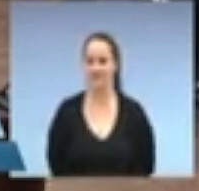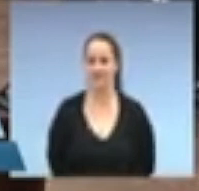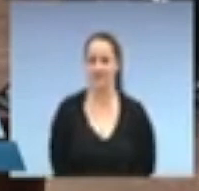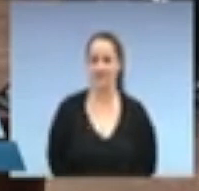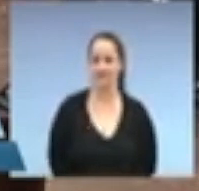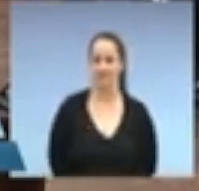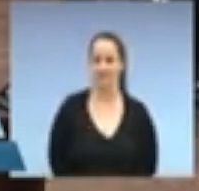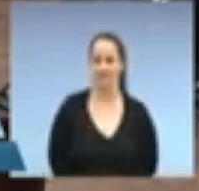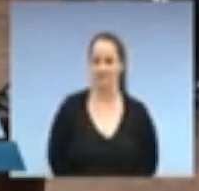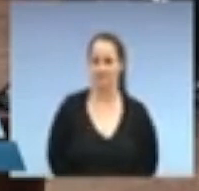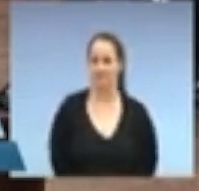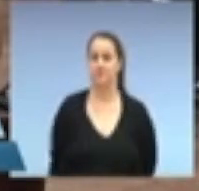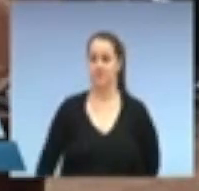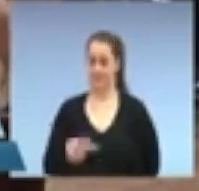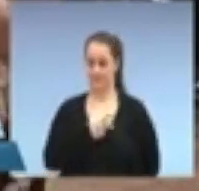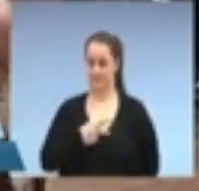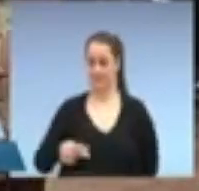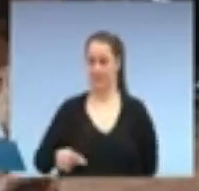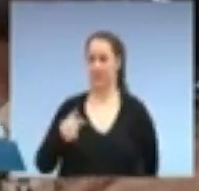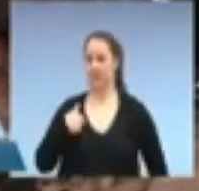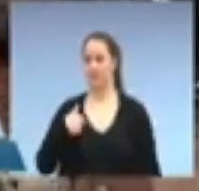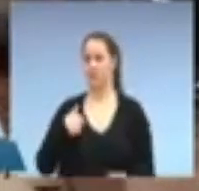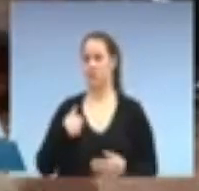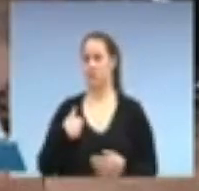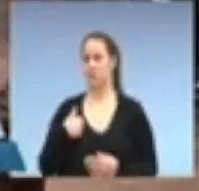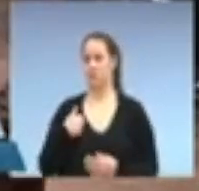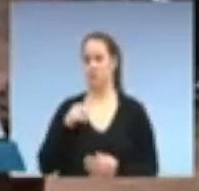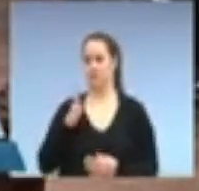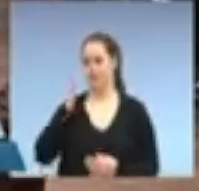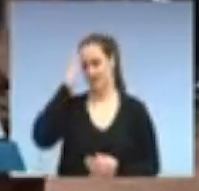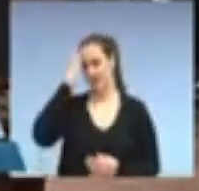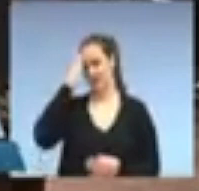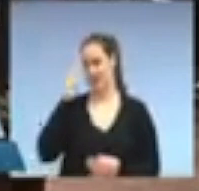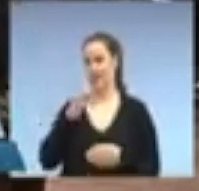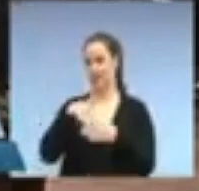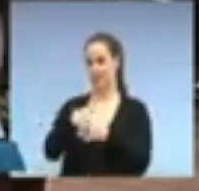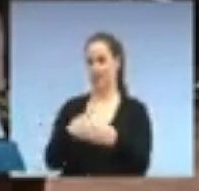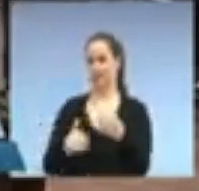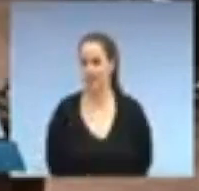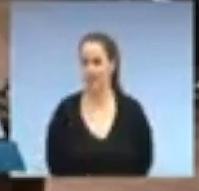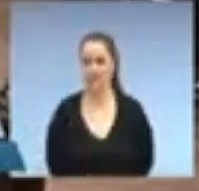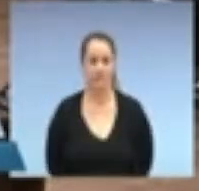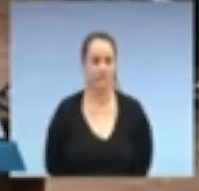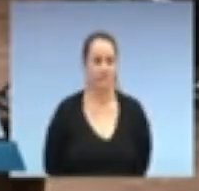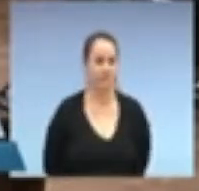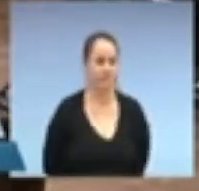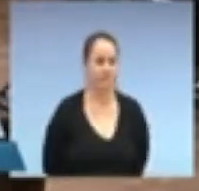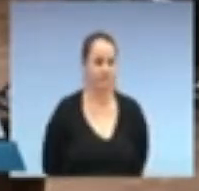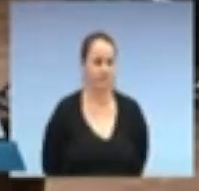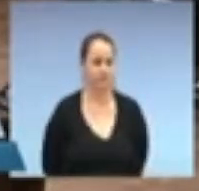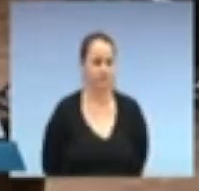processo de intimidação, é absurdo isso, é absurdo. E nós só vamos conseguir alterar isso, não só aumentando a